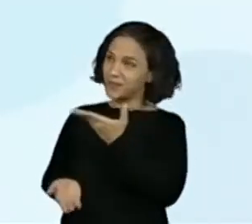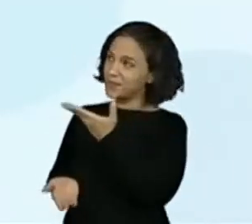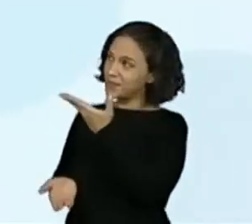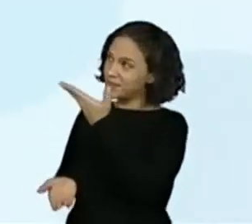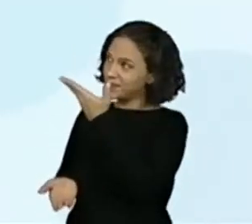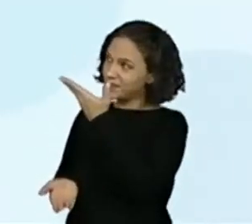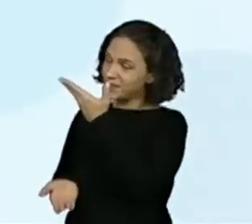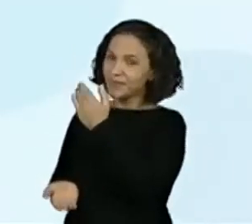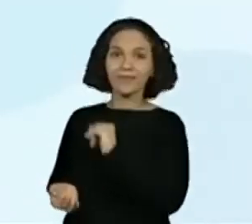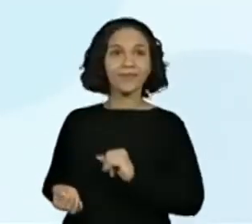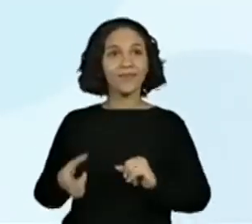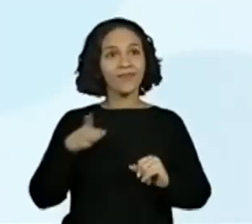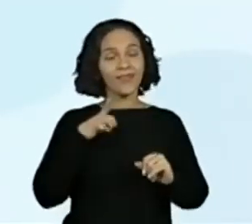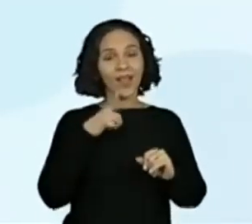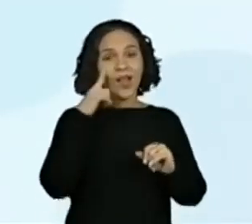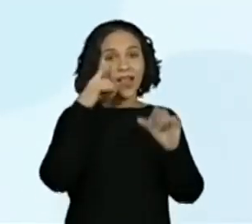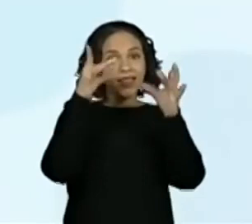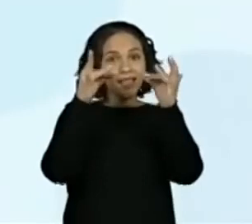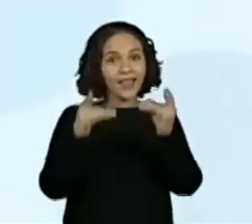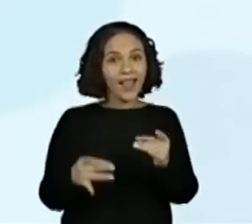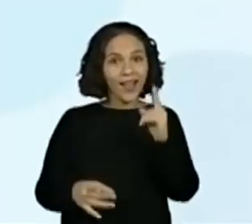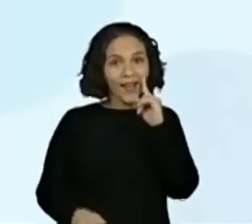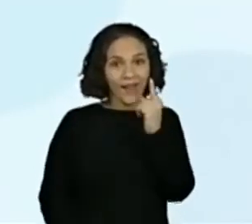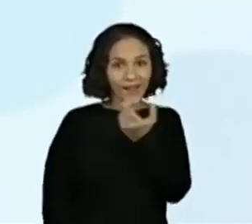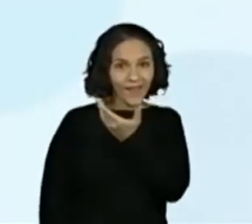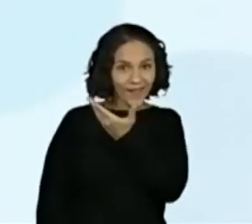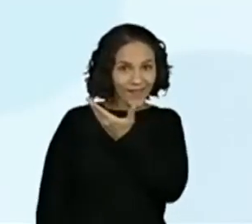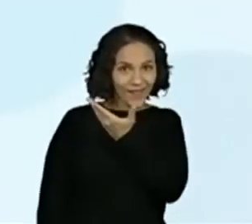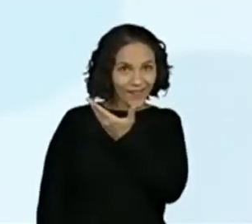informações técnicas, a gente encontra. Está aqui, ó.